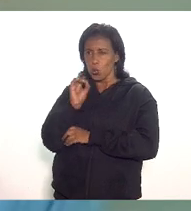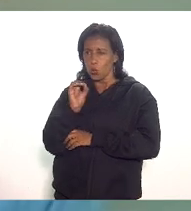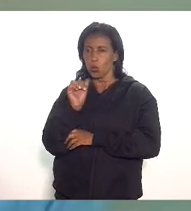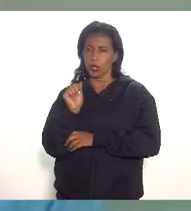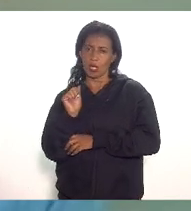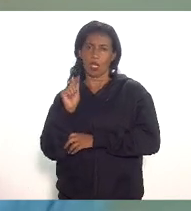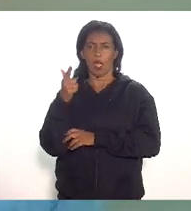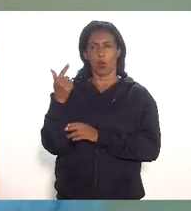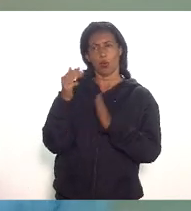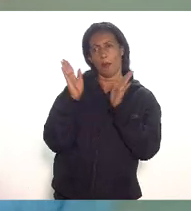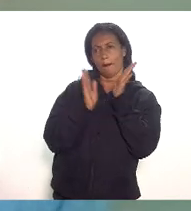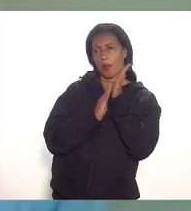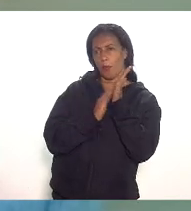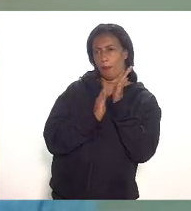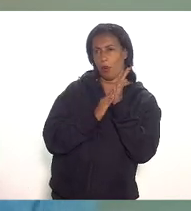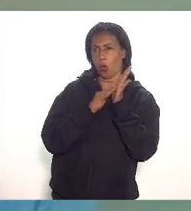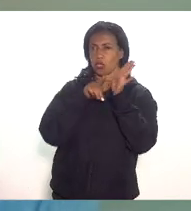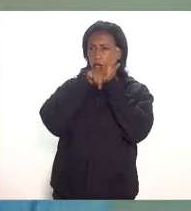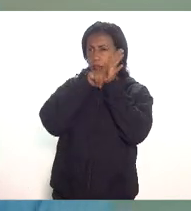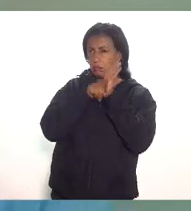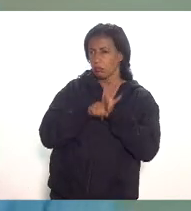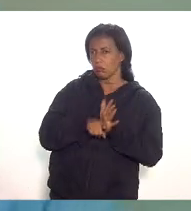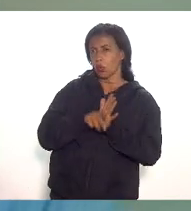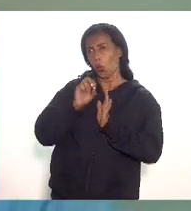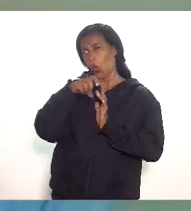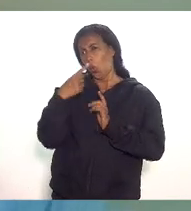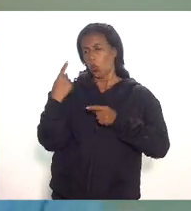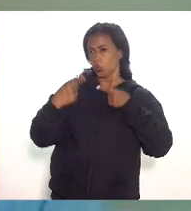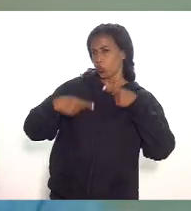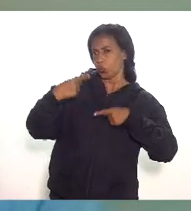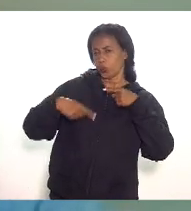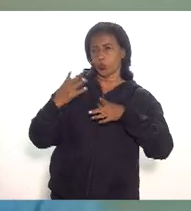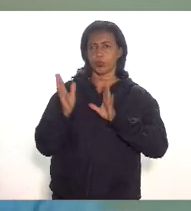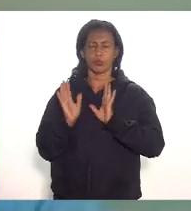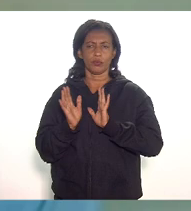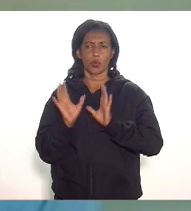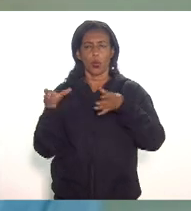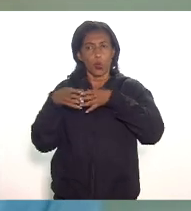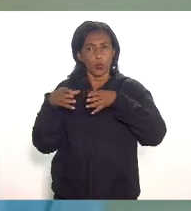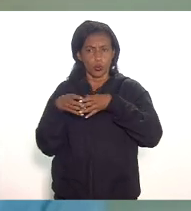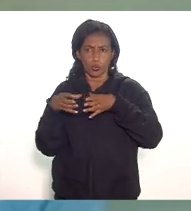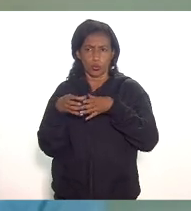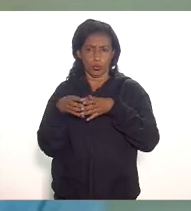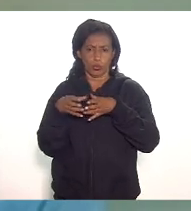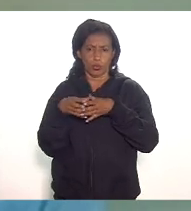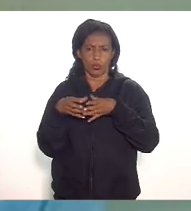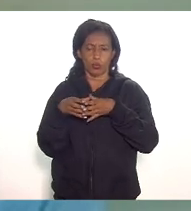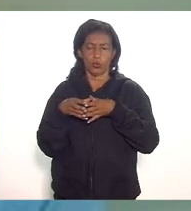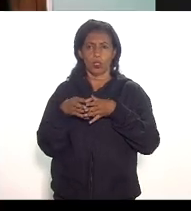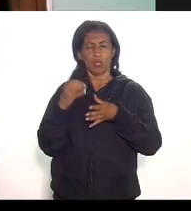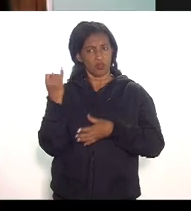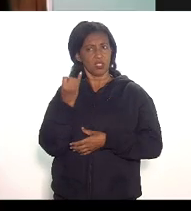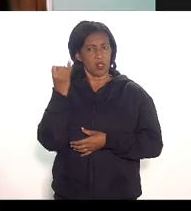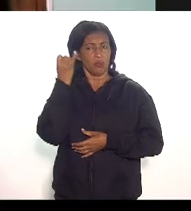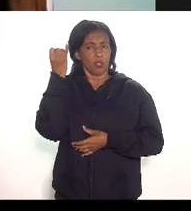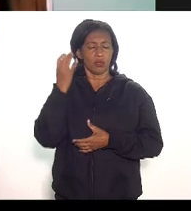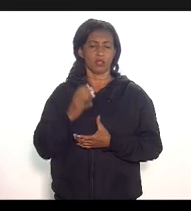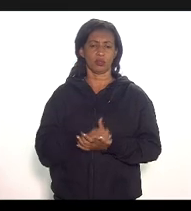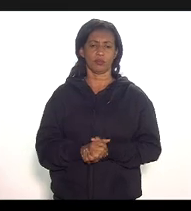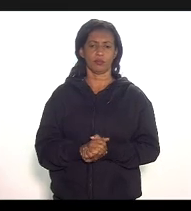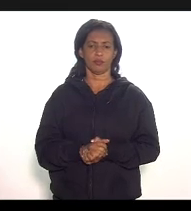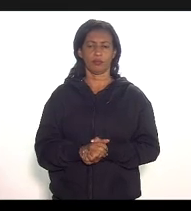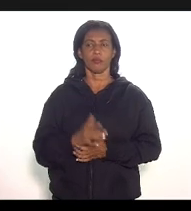pela comissão de tributação que a gente pudesse analisar ou debater em conjunto seria importante eu